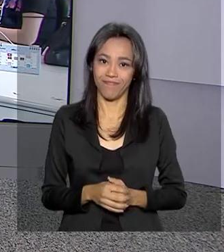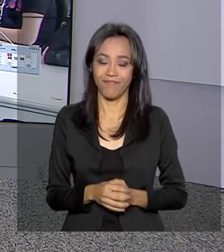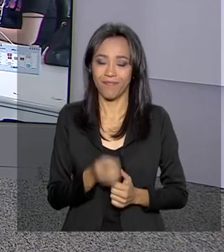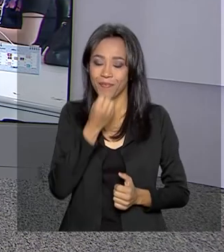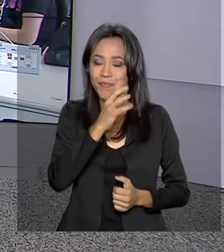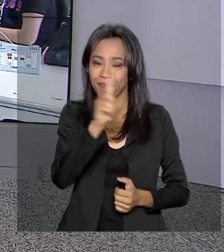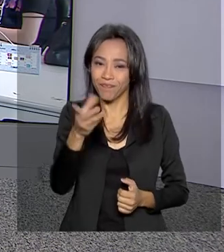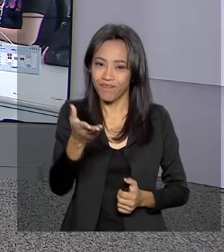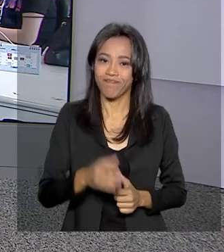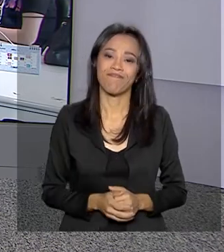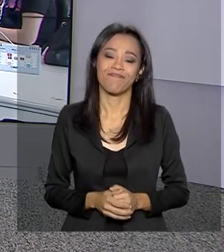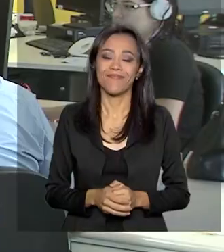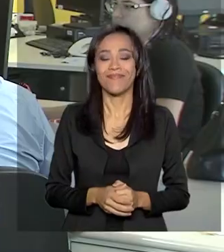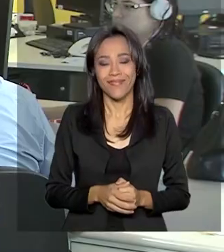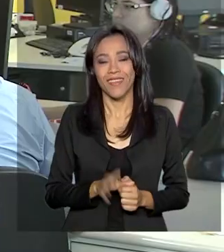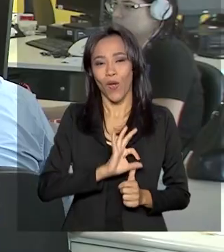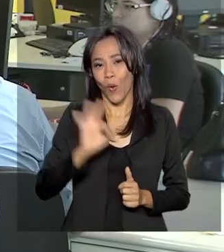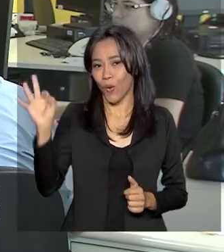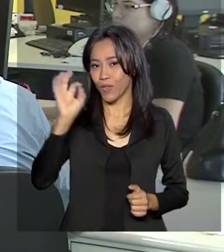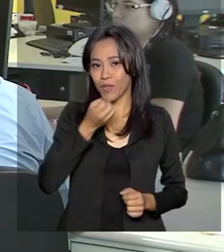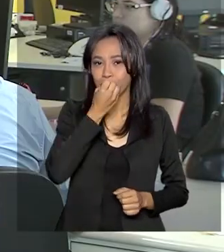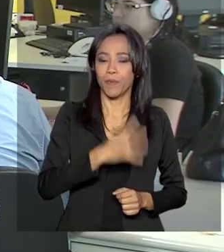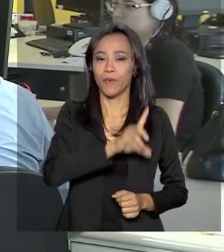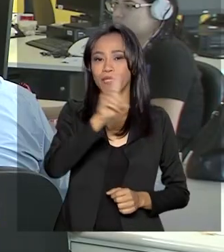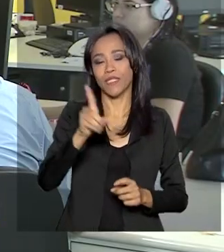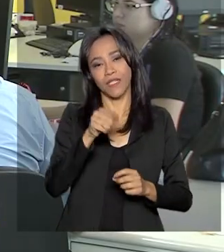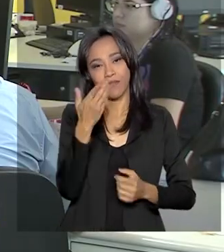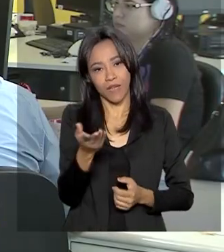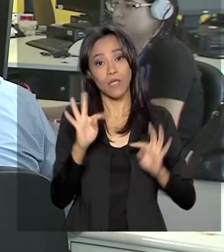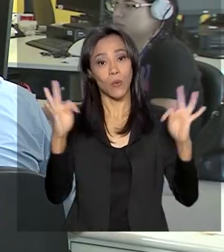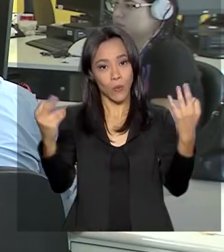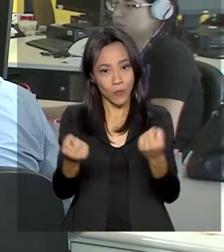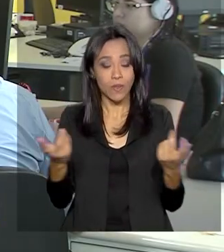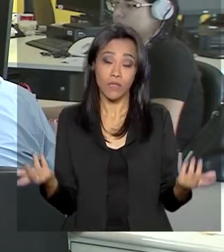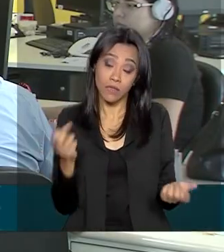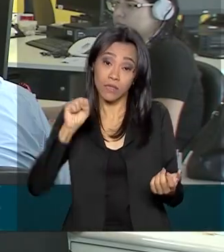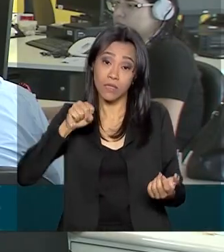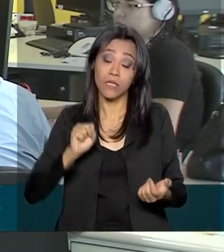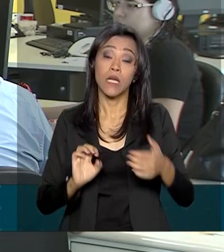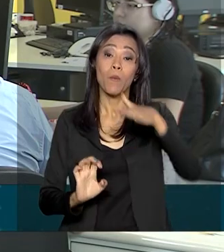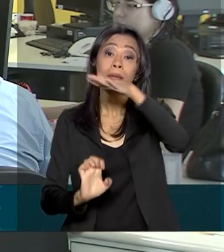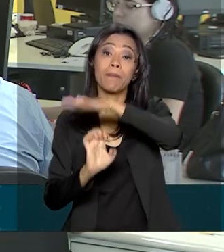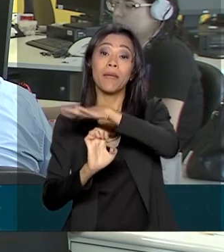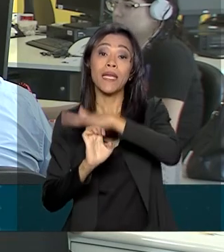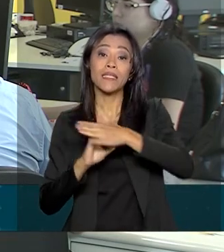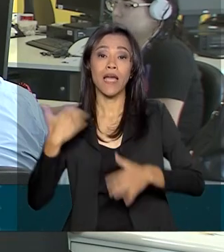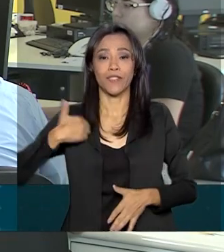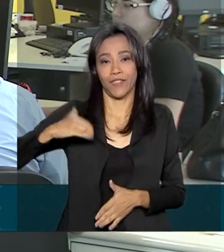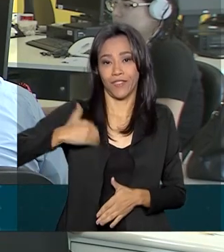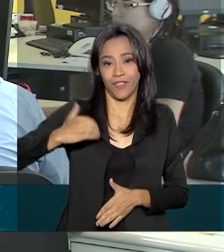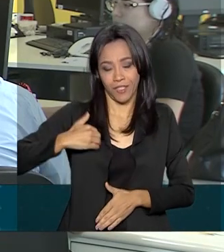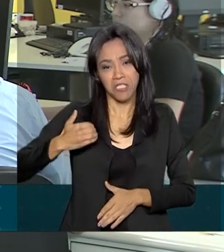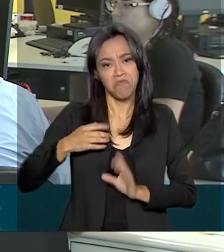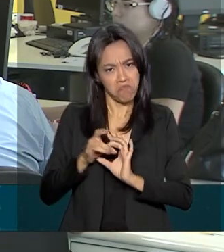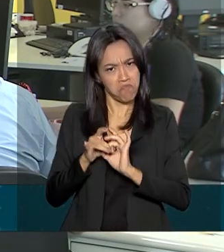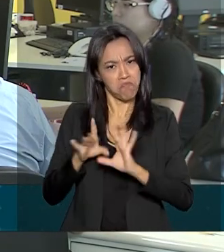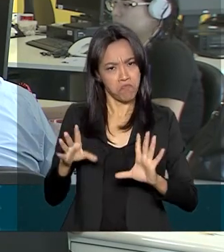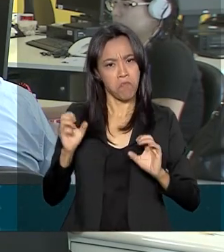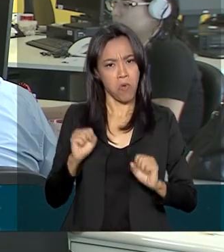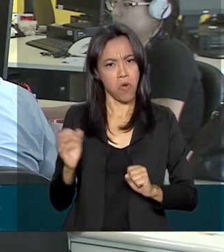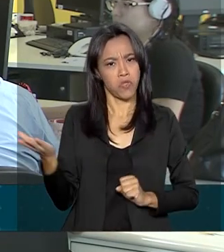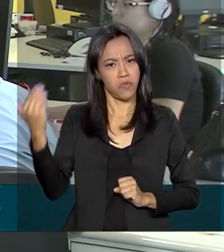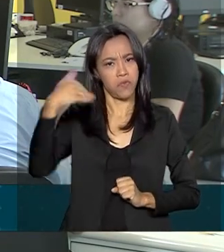É ótimo, né, Carla? Bom dia a você e a todos. E é isso mesmo, a empresa aérea argentina Flybond foi autorizada a começar a